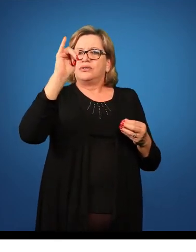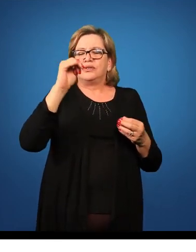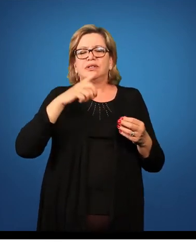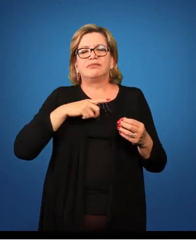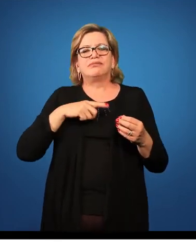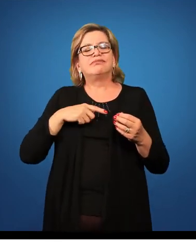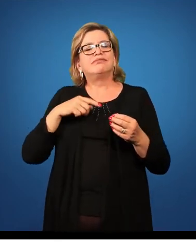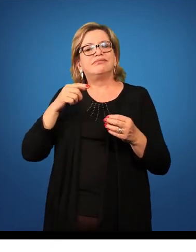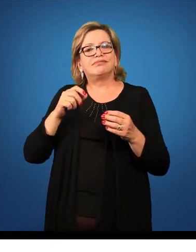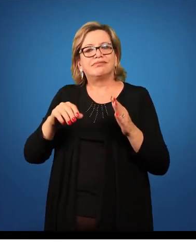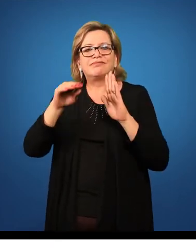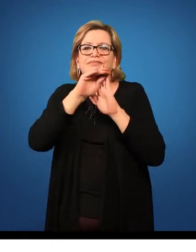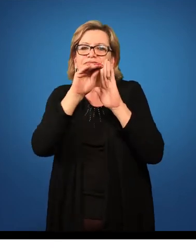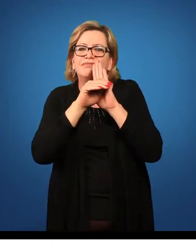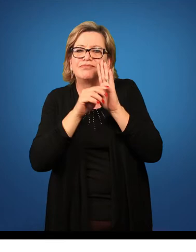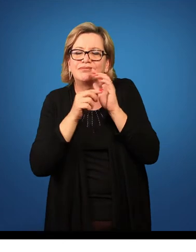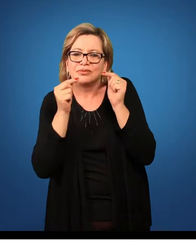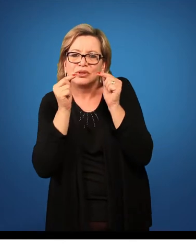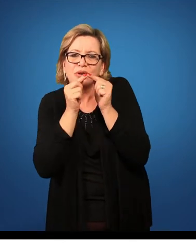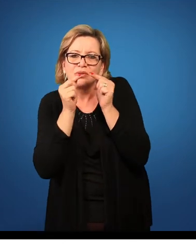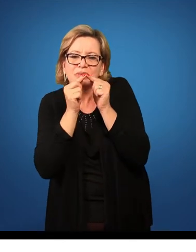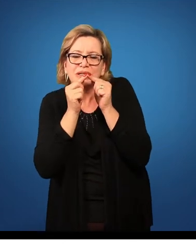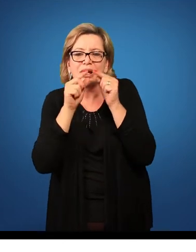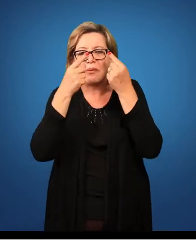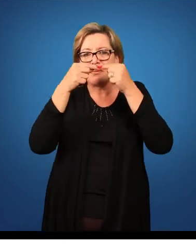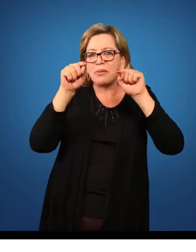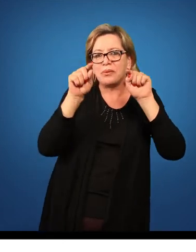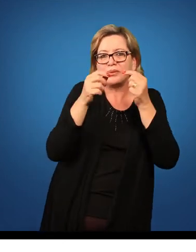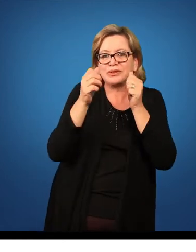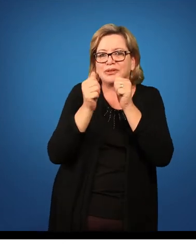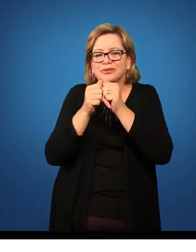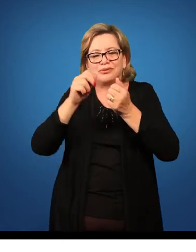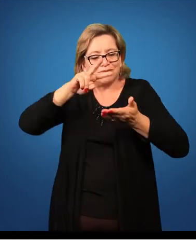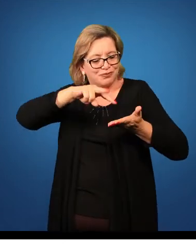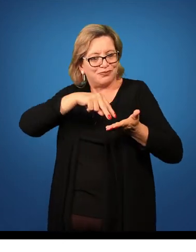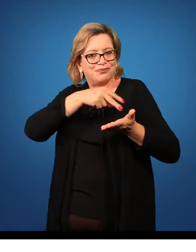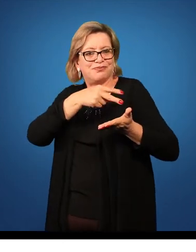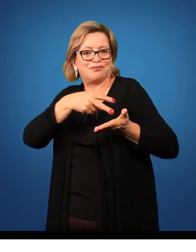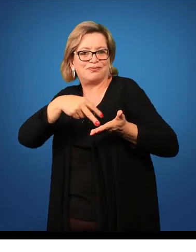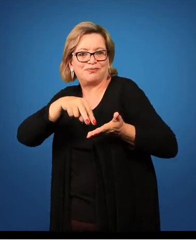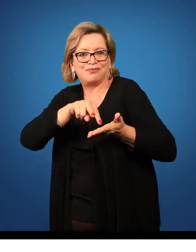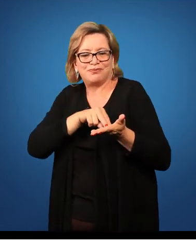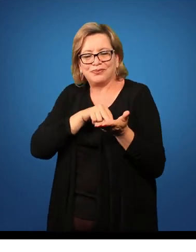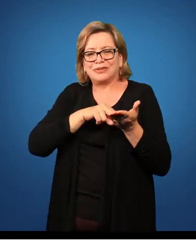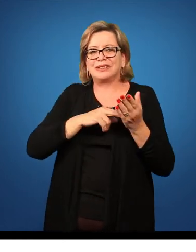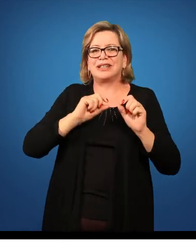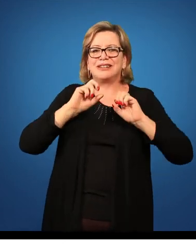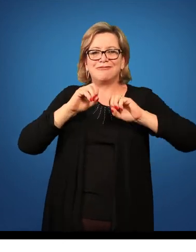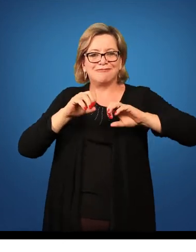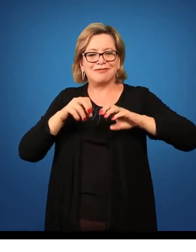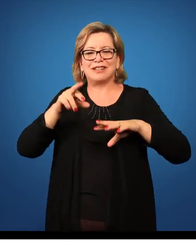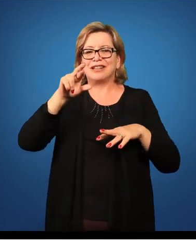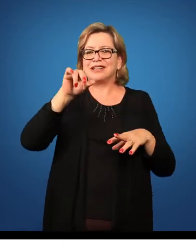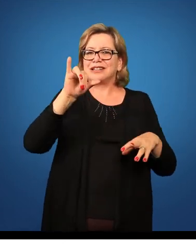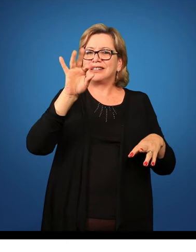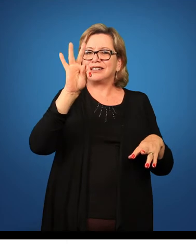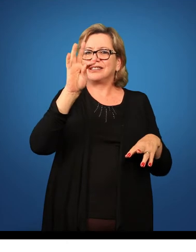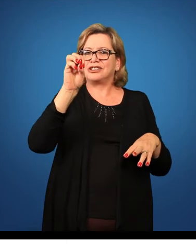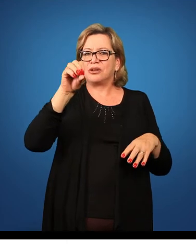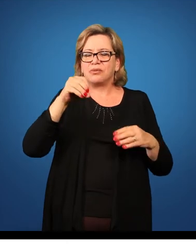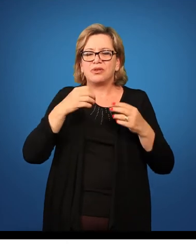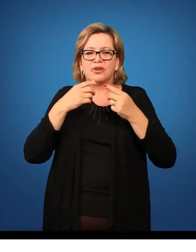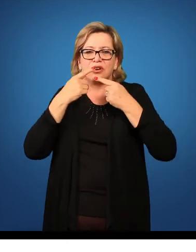uma proposta que combina música e dança. Então, ele trabalha com o ritmo e atividades